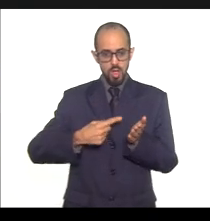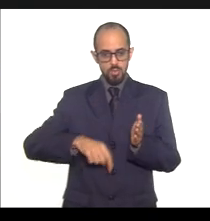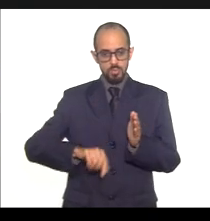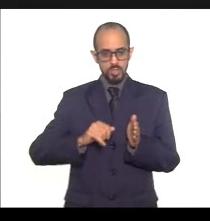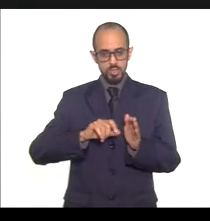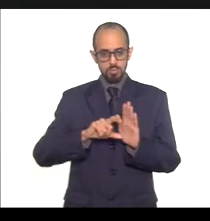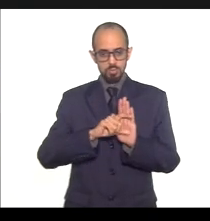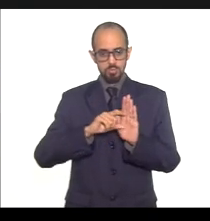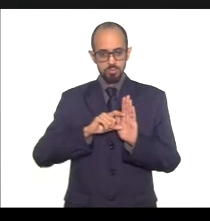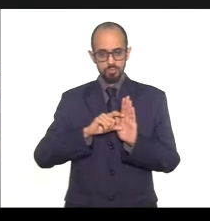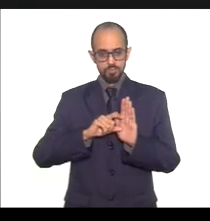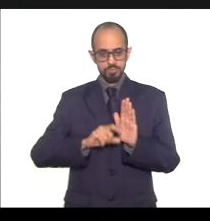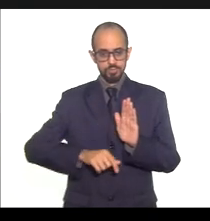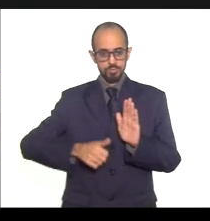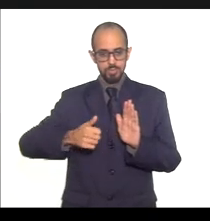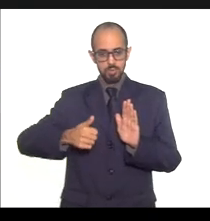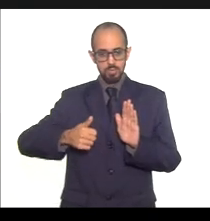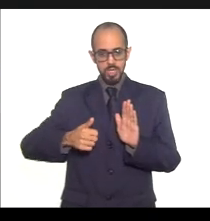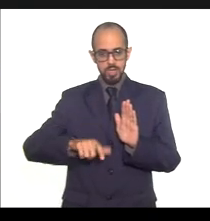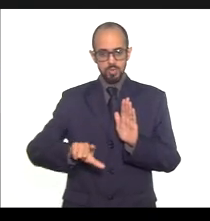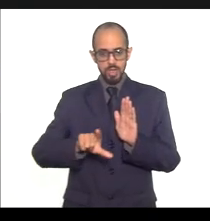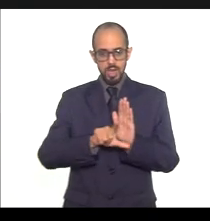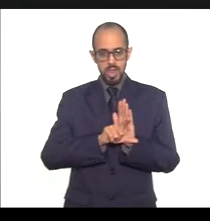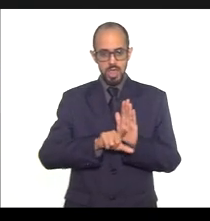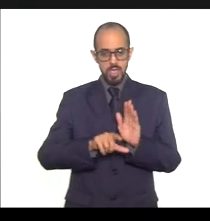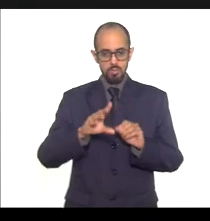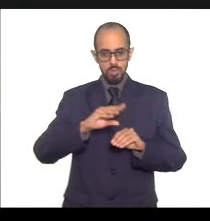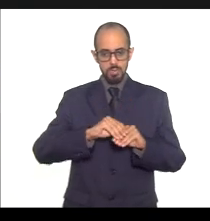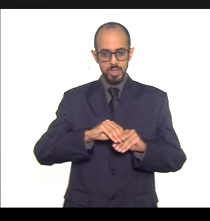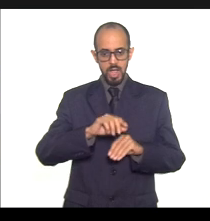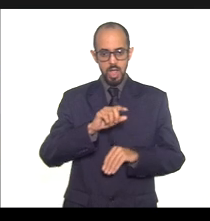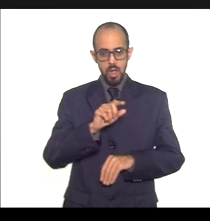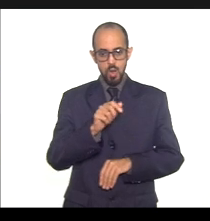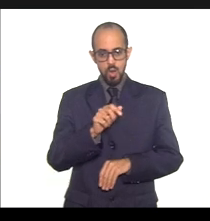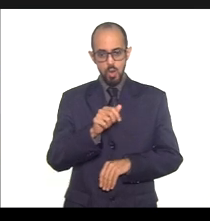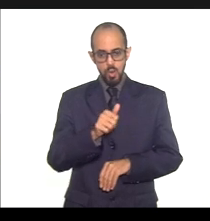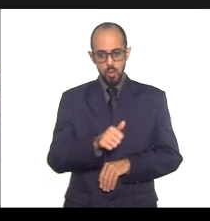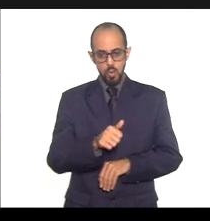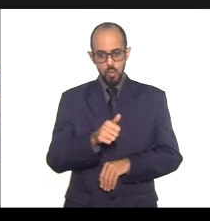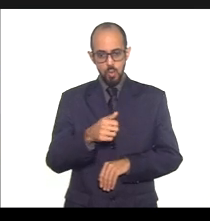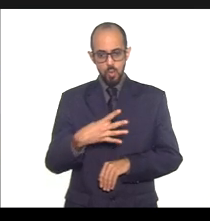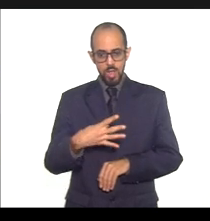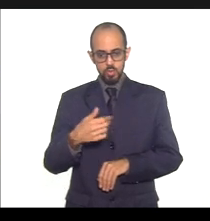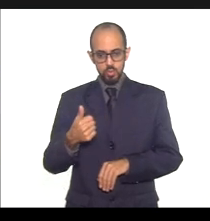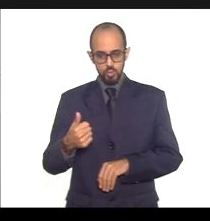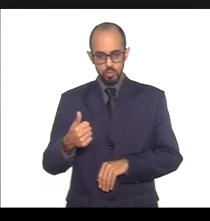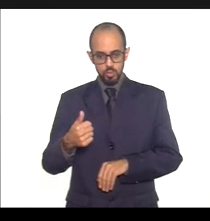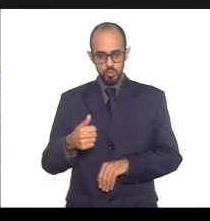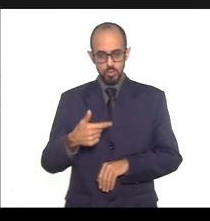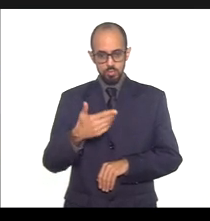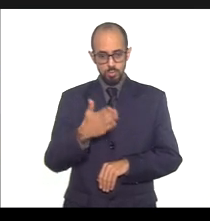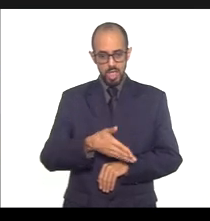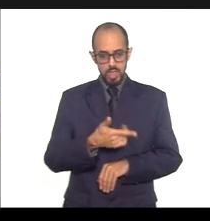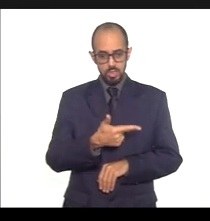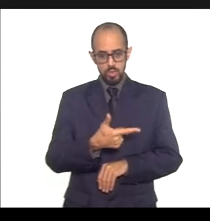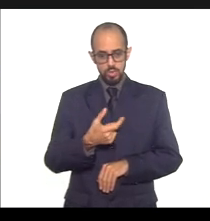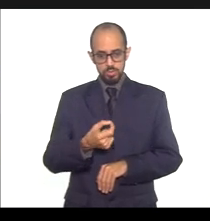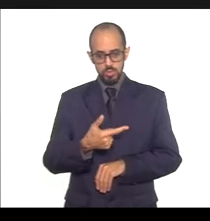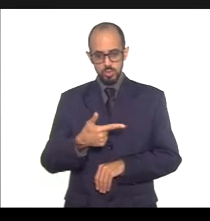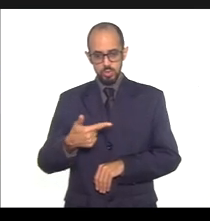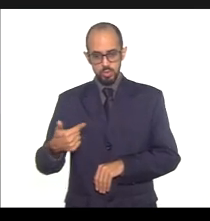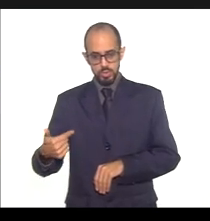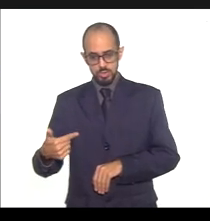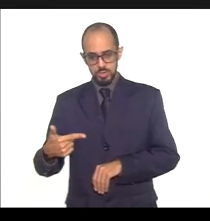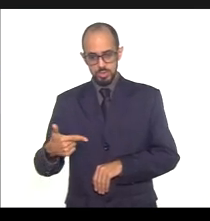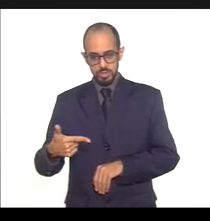do artigo 36 da lei complementar, número 4.1 de 2012, e portaria de